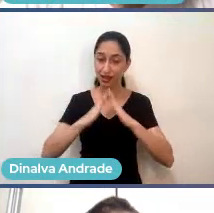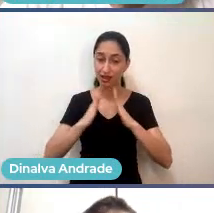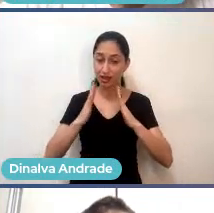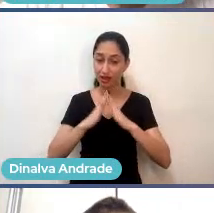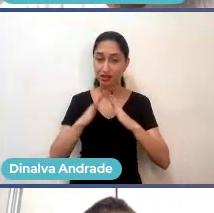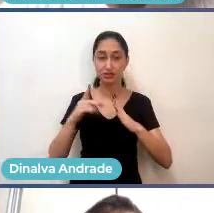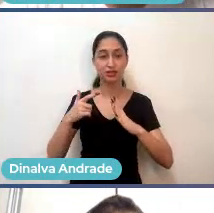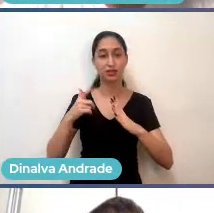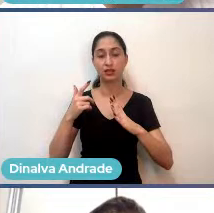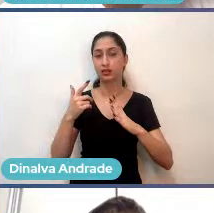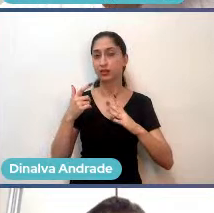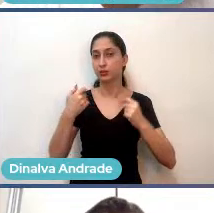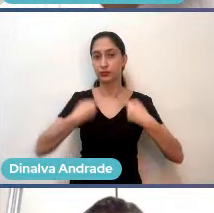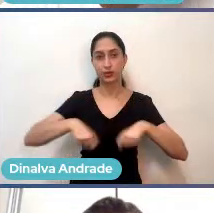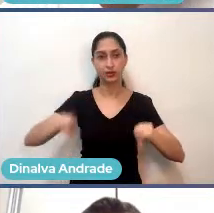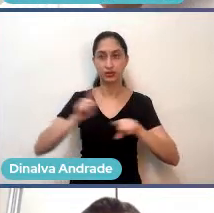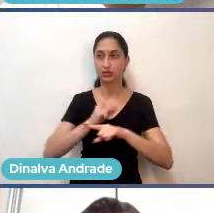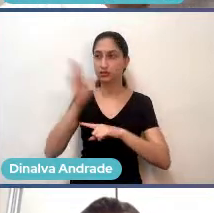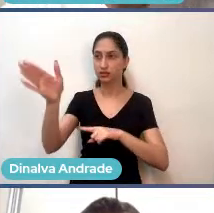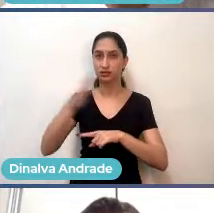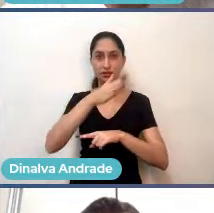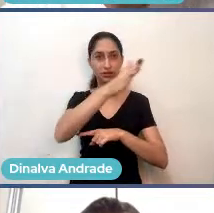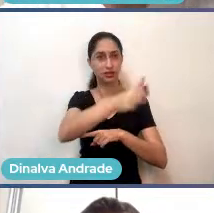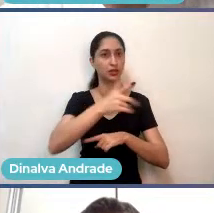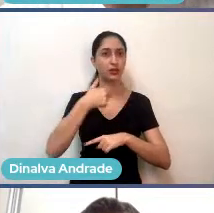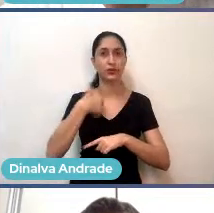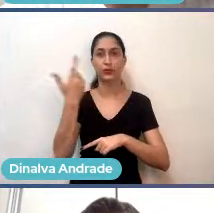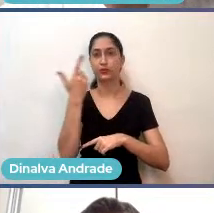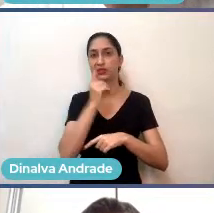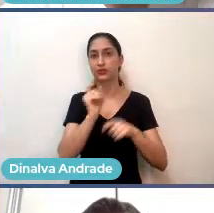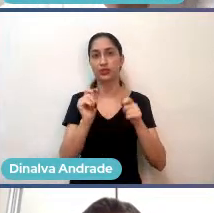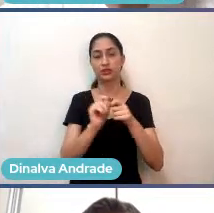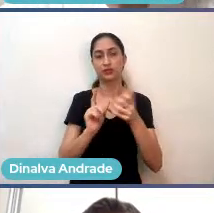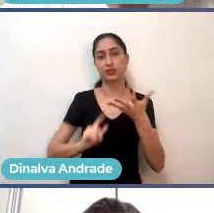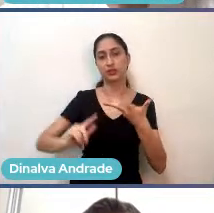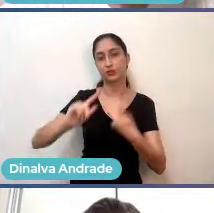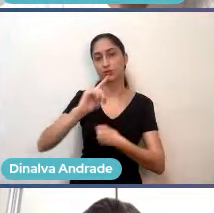então, eu consigo dar conta de fazer as coisas por conta disso, sabe?